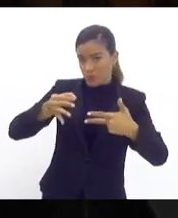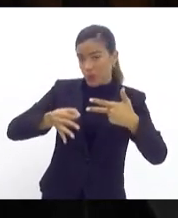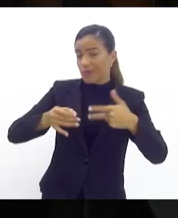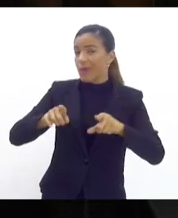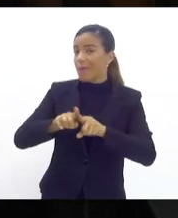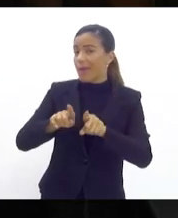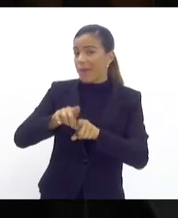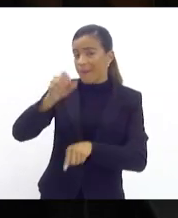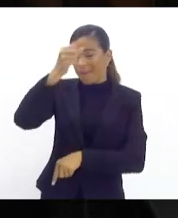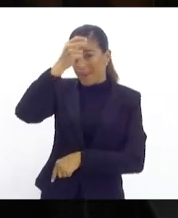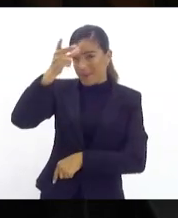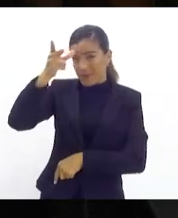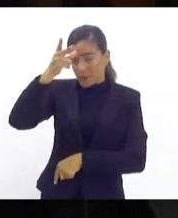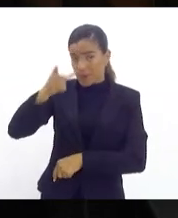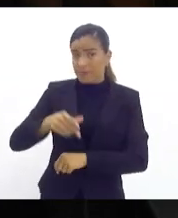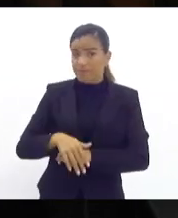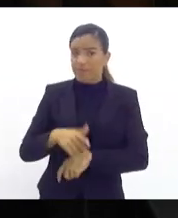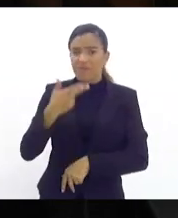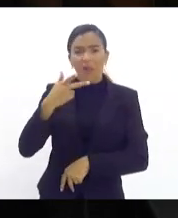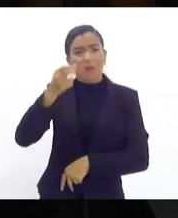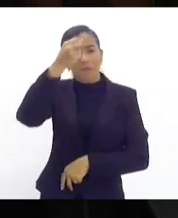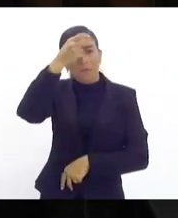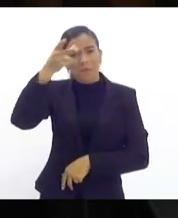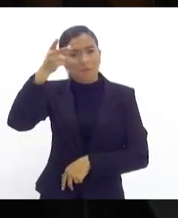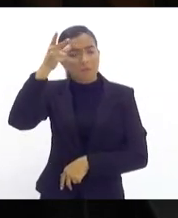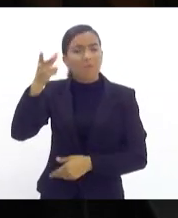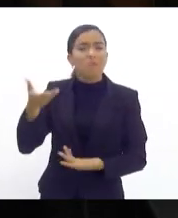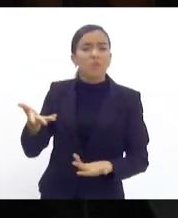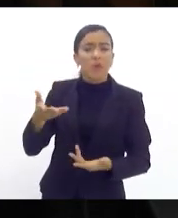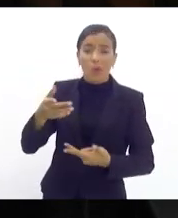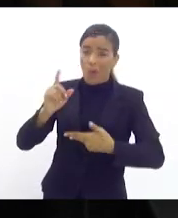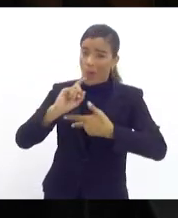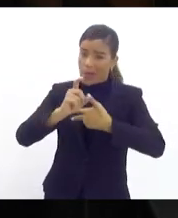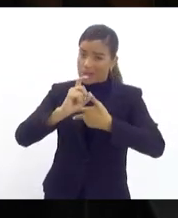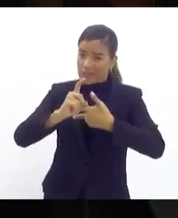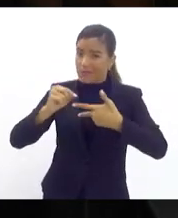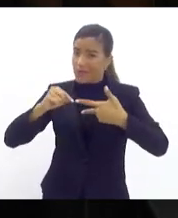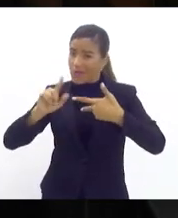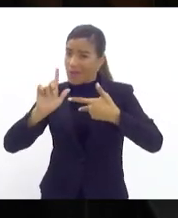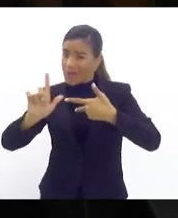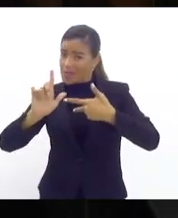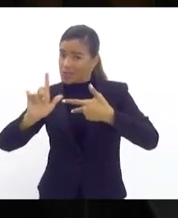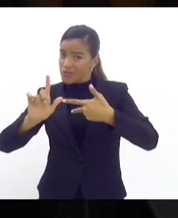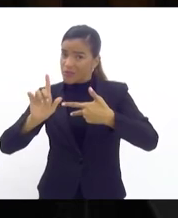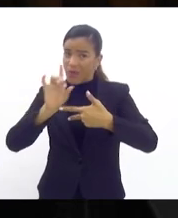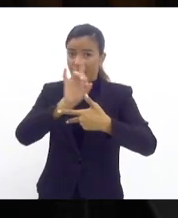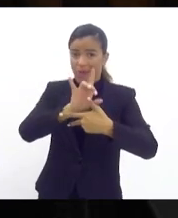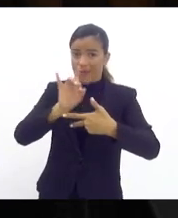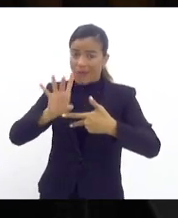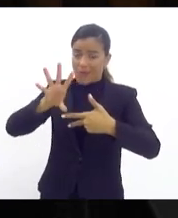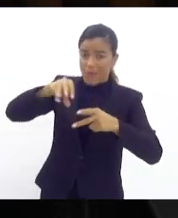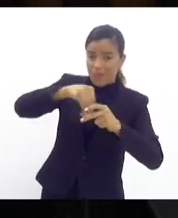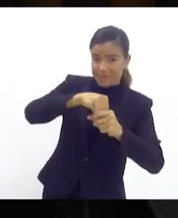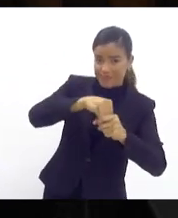prefeituras. E aí, quando fala prefeituras, o executivo e o legislativo de cada prefeitura.